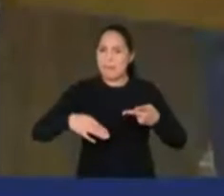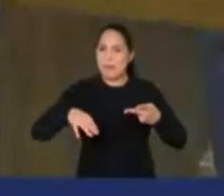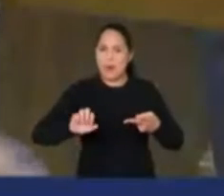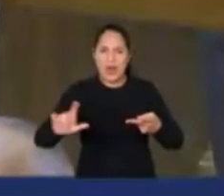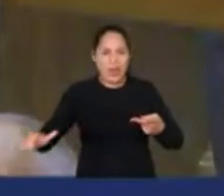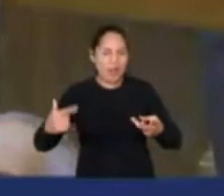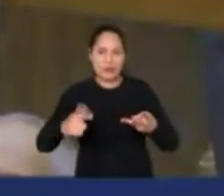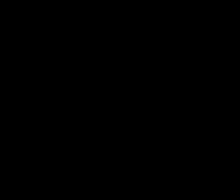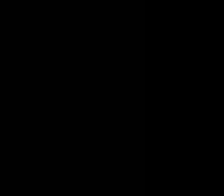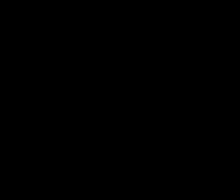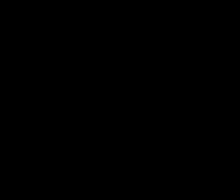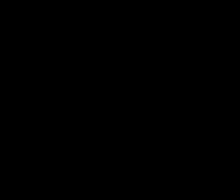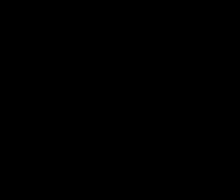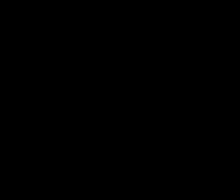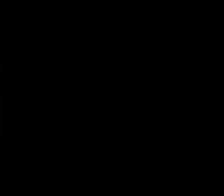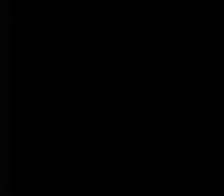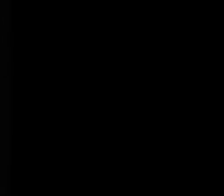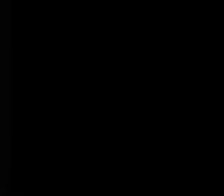promovida.